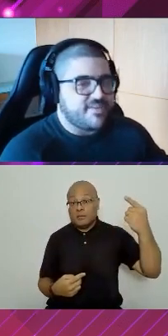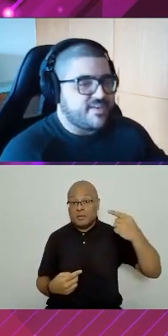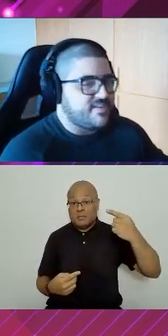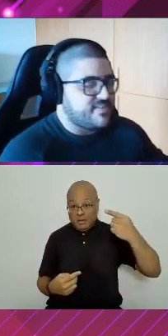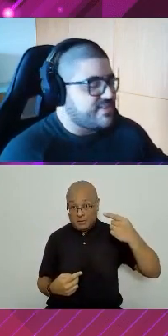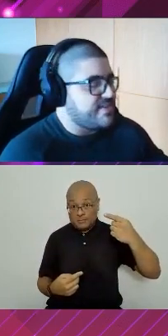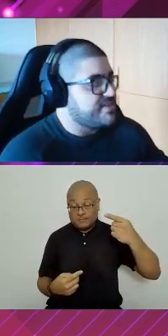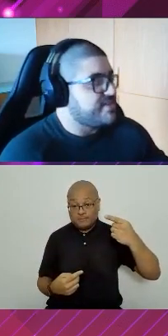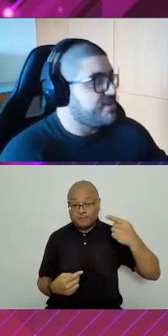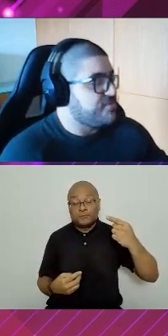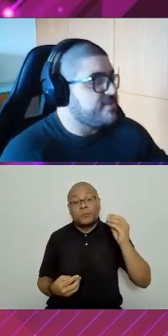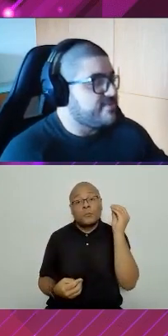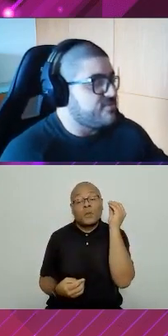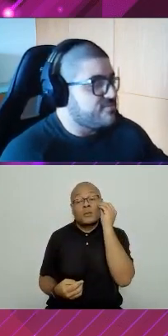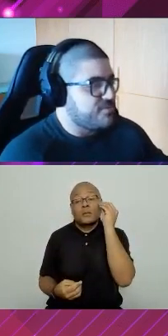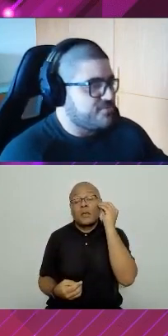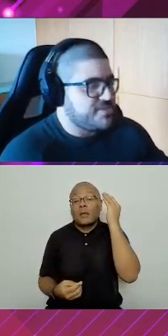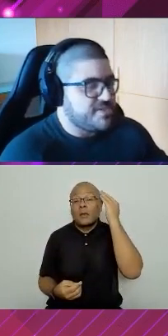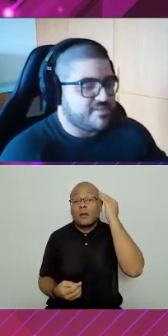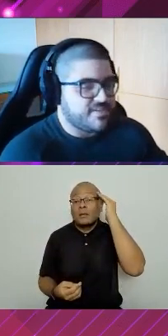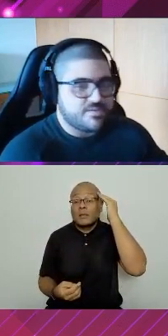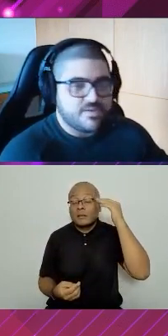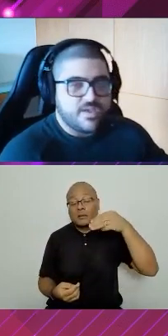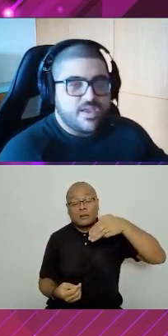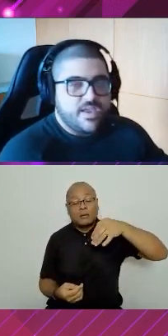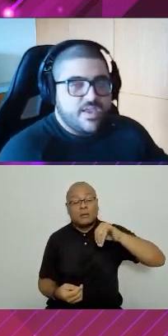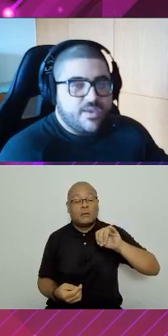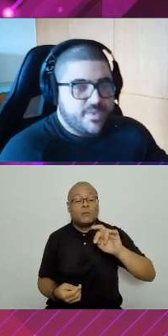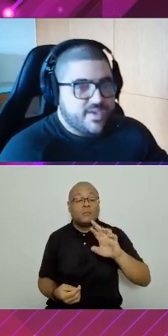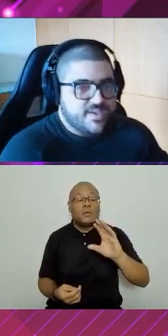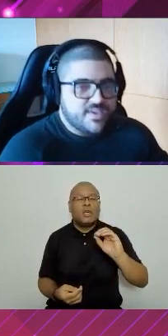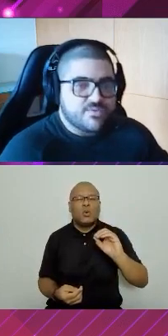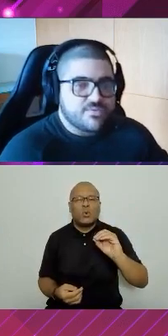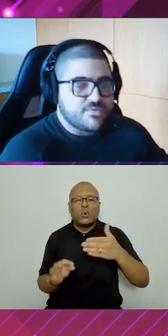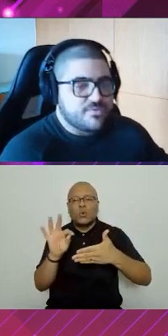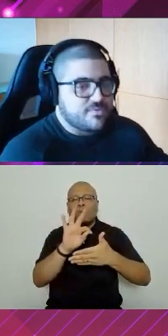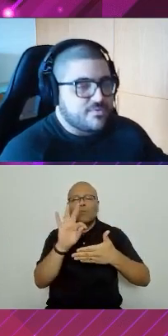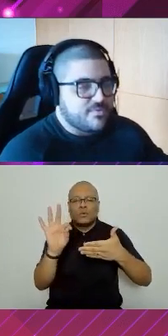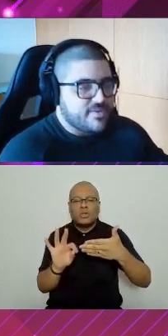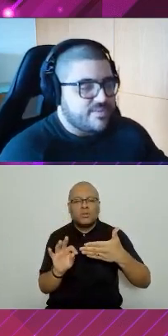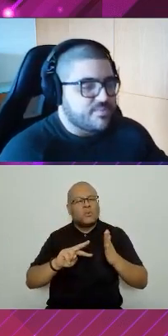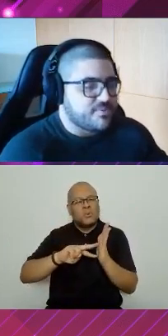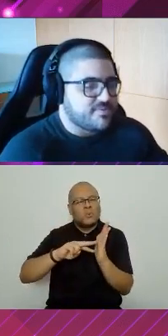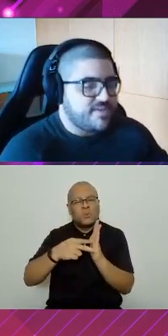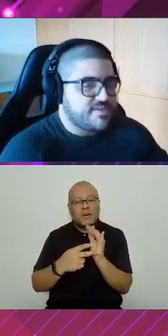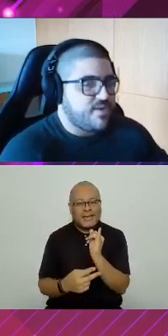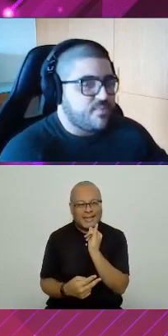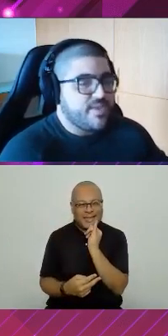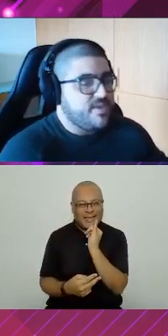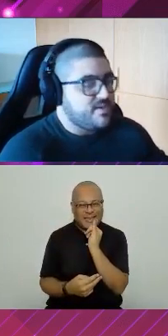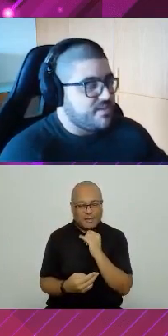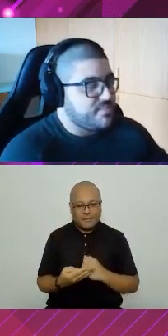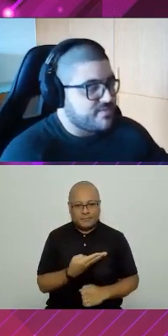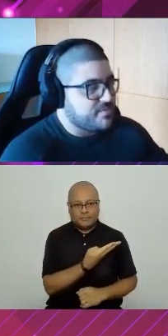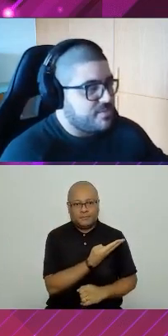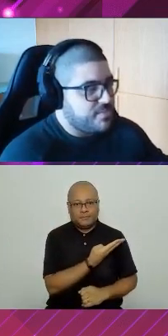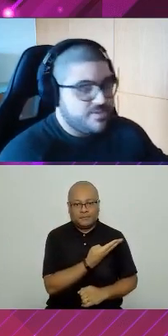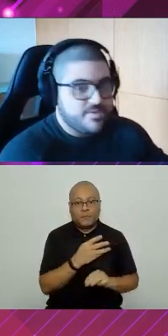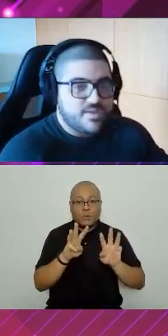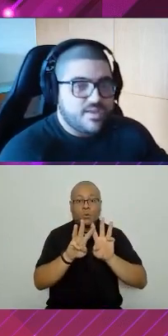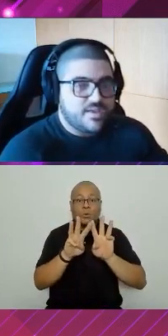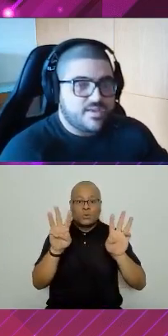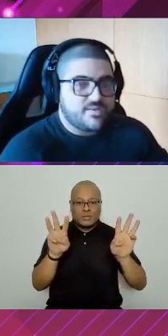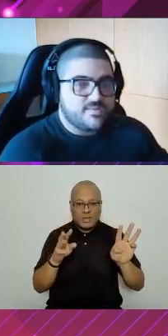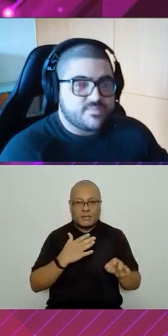o que a gente vai tentar entender é o que são os micro front-ends, certo? Eu peguei aqui o exemplo do site da Albei, que é a empresa que eu